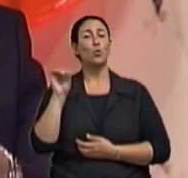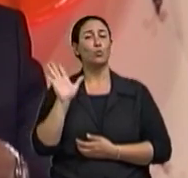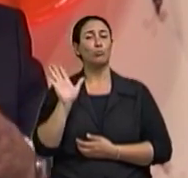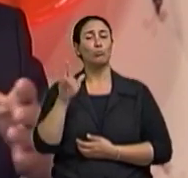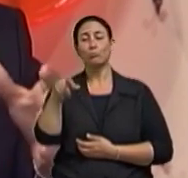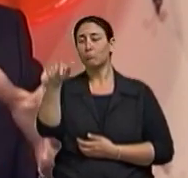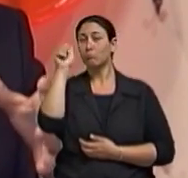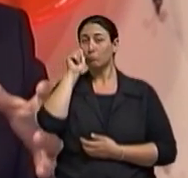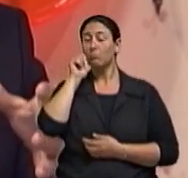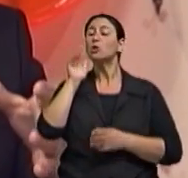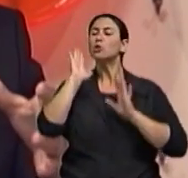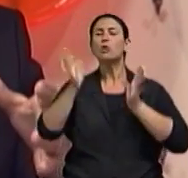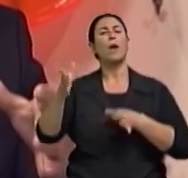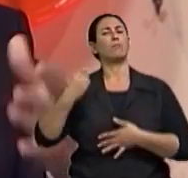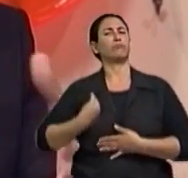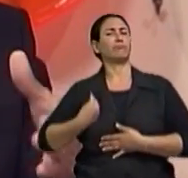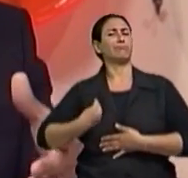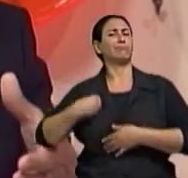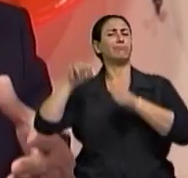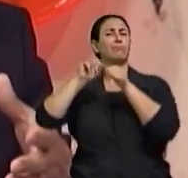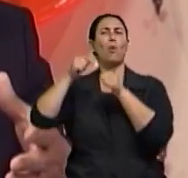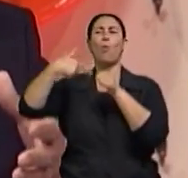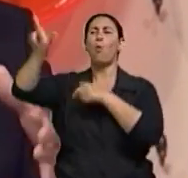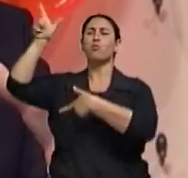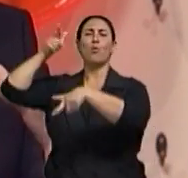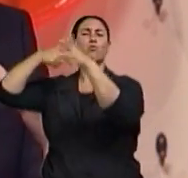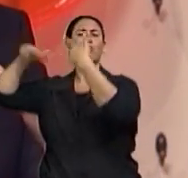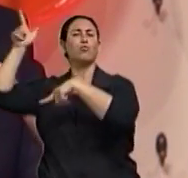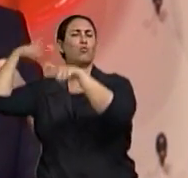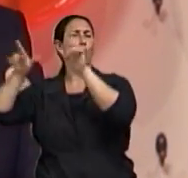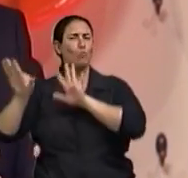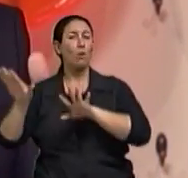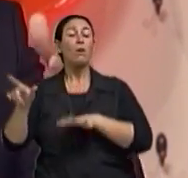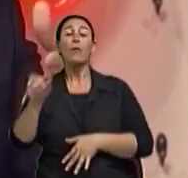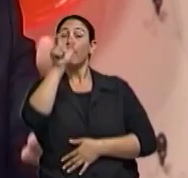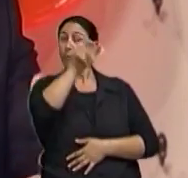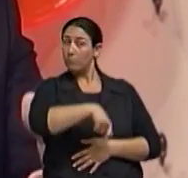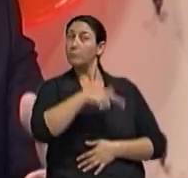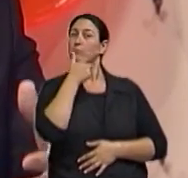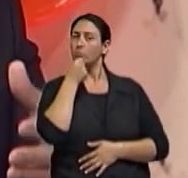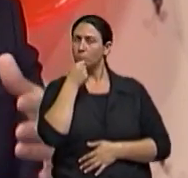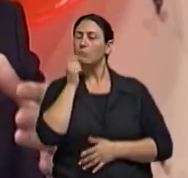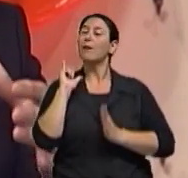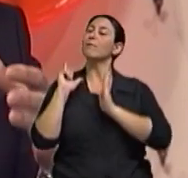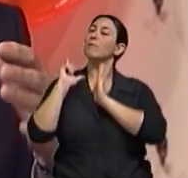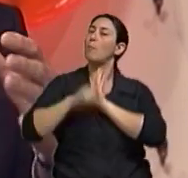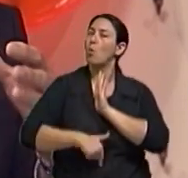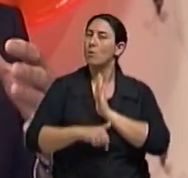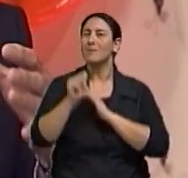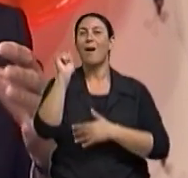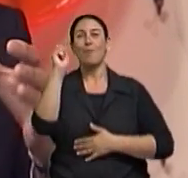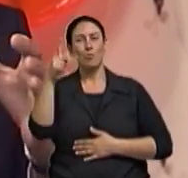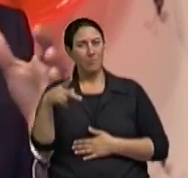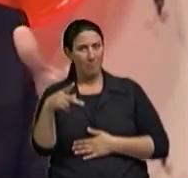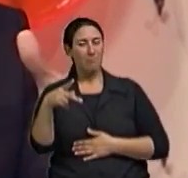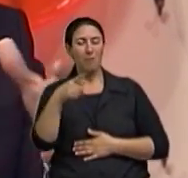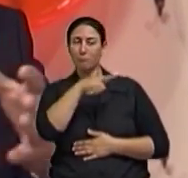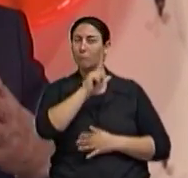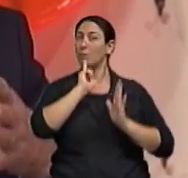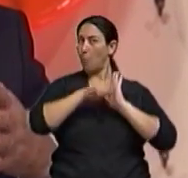atividade. O homem, ele também tem outra atividade e se aposenta um pouco mais tarde. Então, assim,